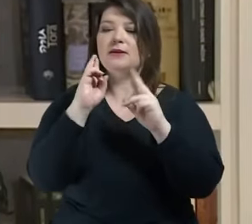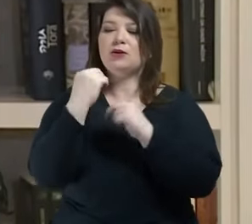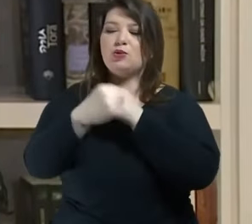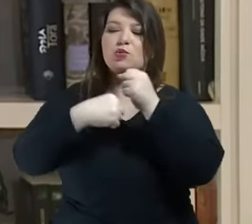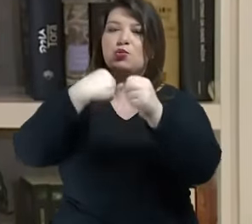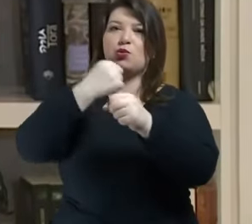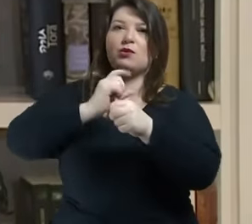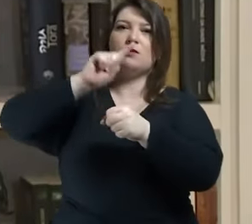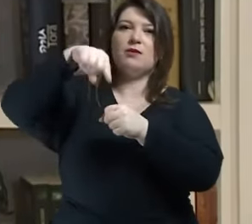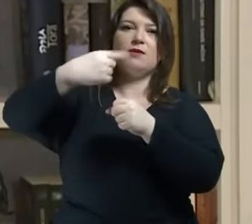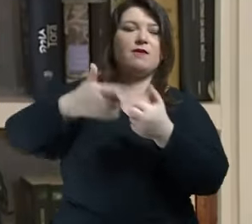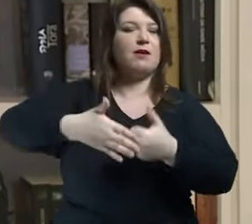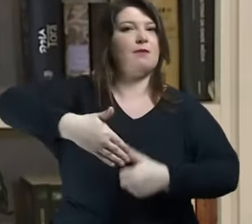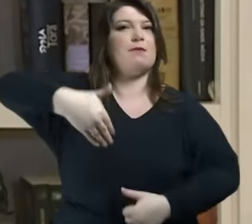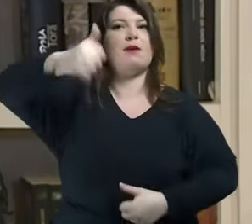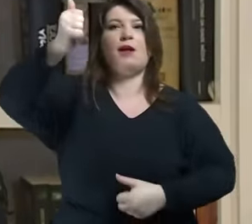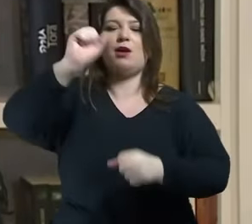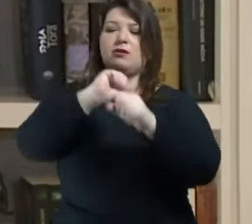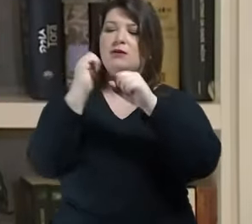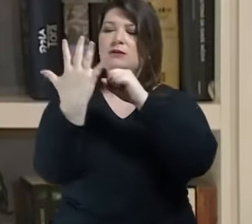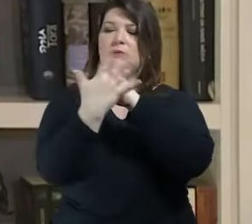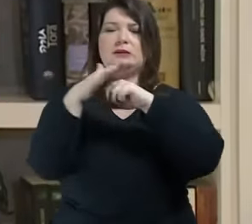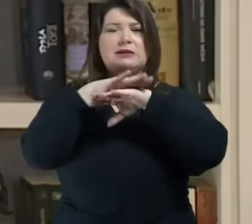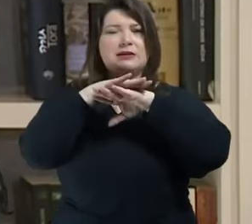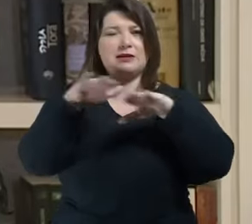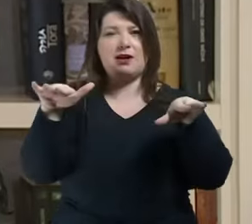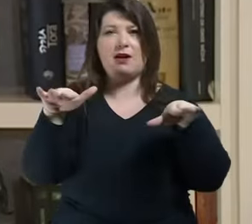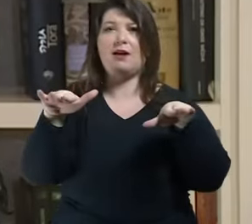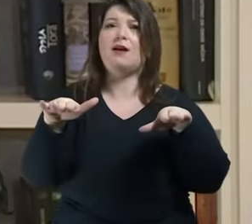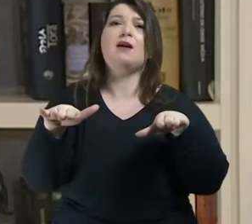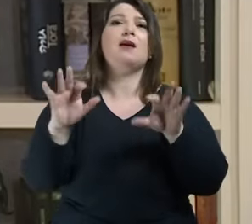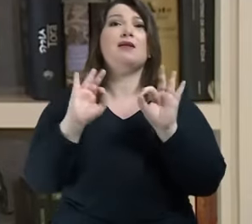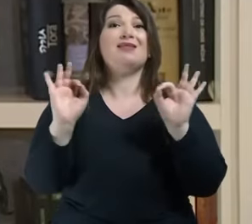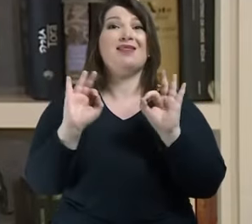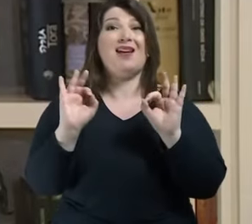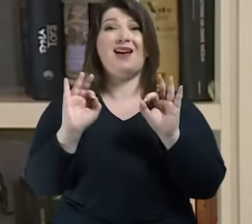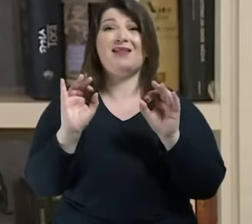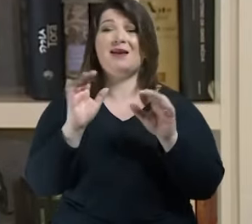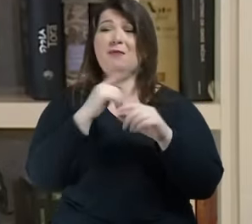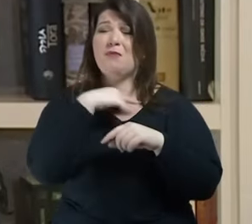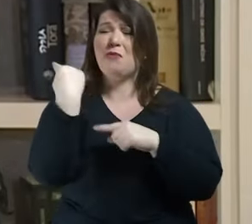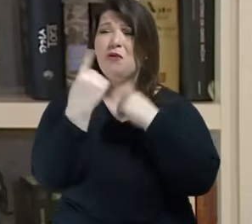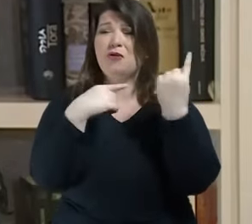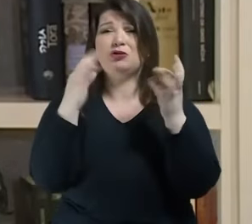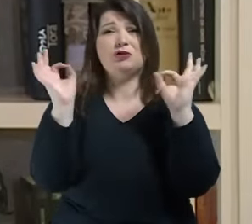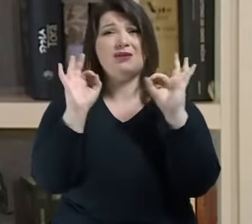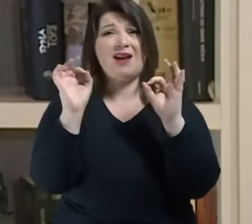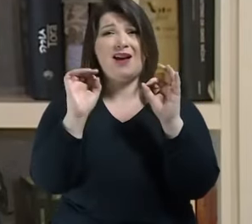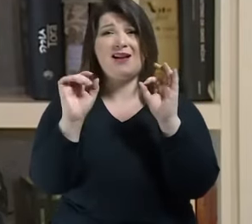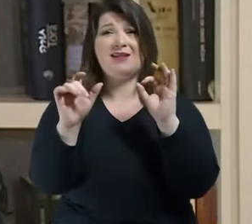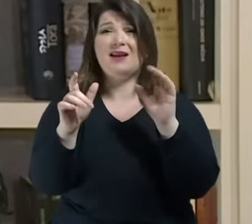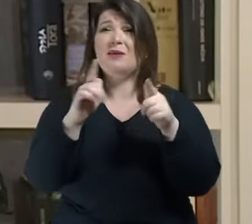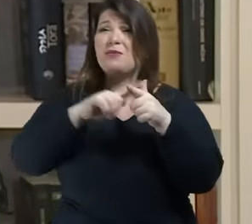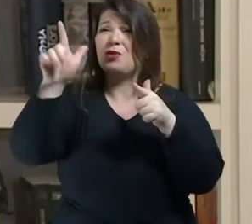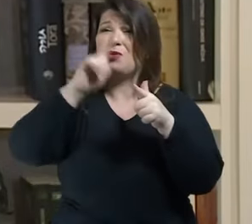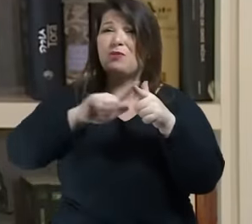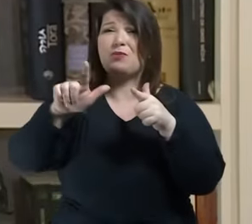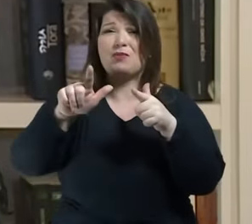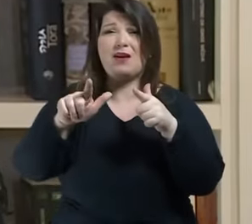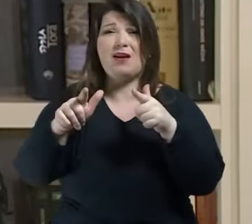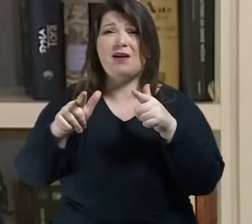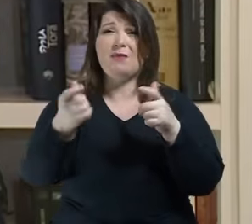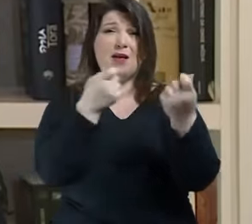sem epidemias sem mortes sem crise econômica com esperança e com progresso e